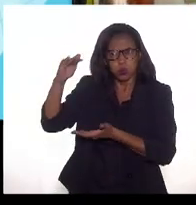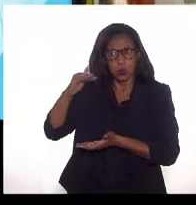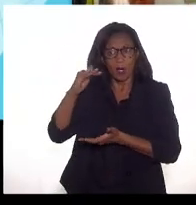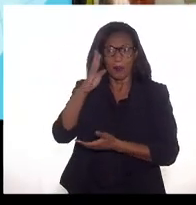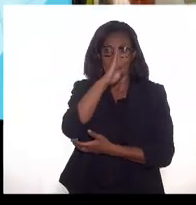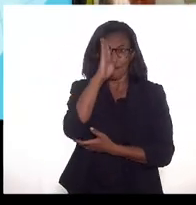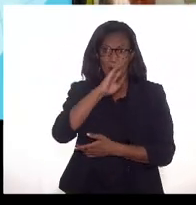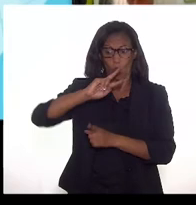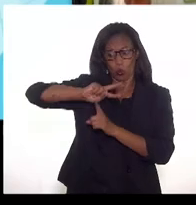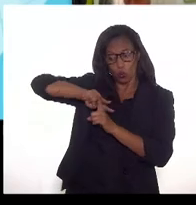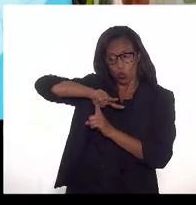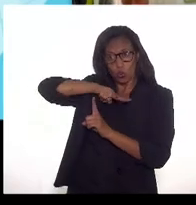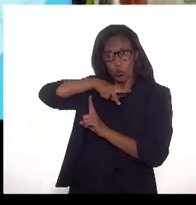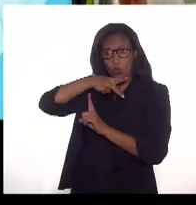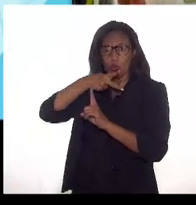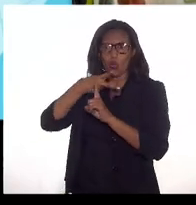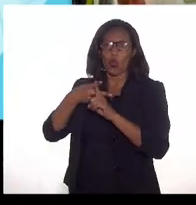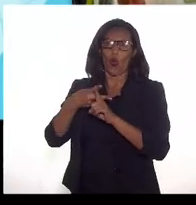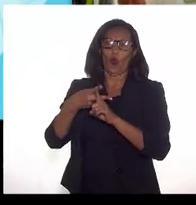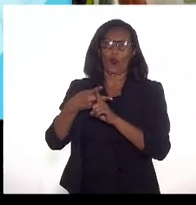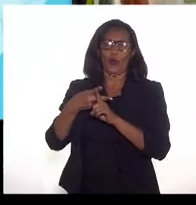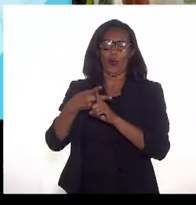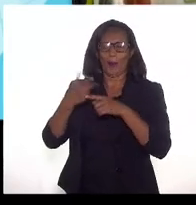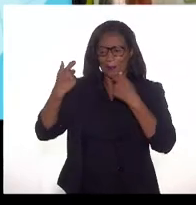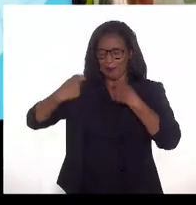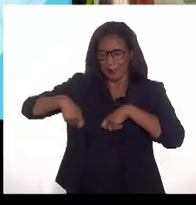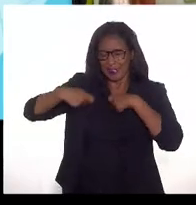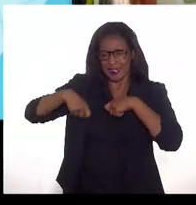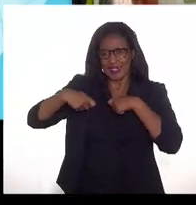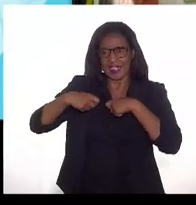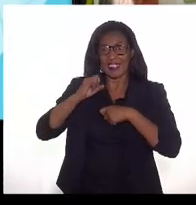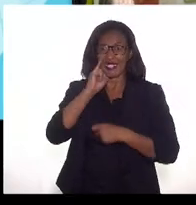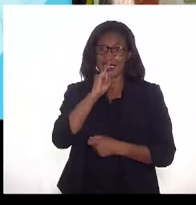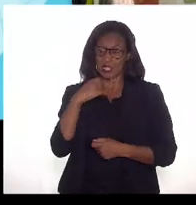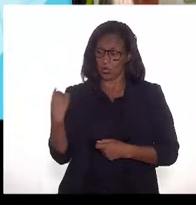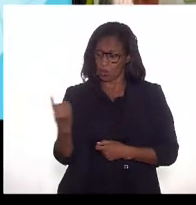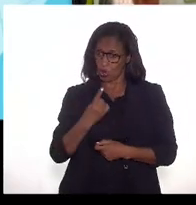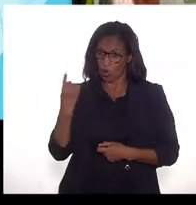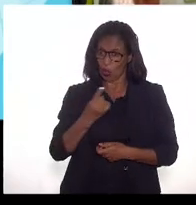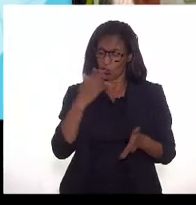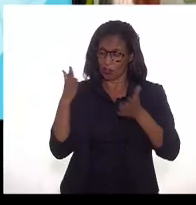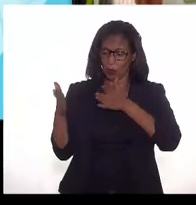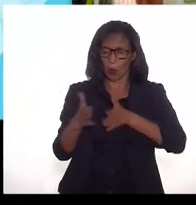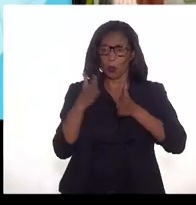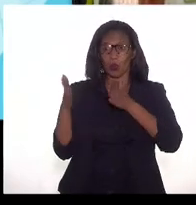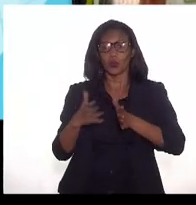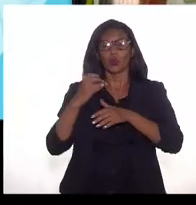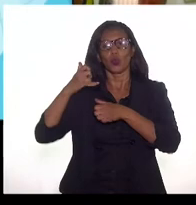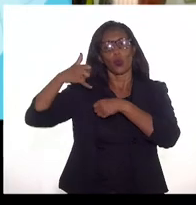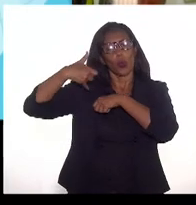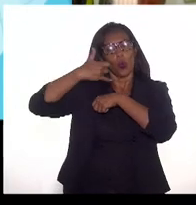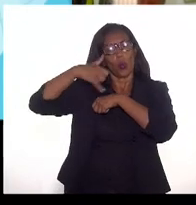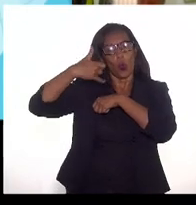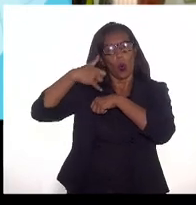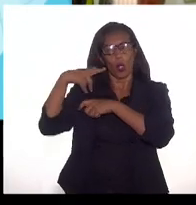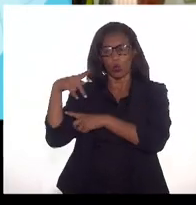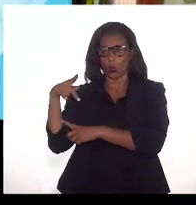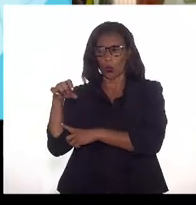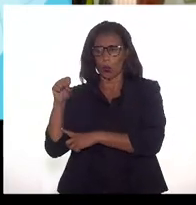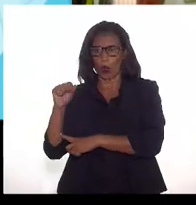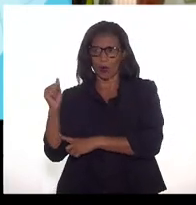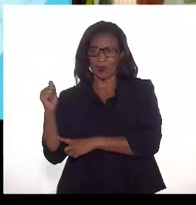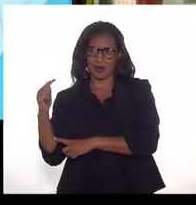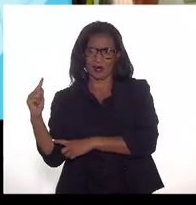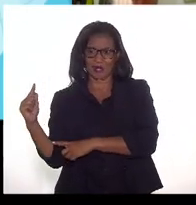dobro do gás que produziríamos se estivéssemos produzindo um óleo no pós-sal. Ou